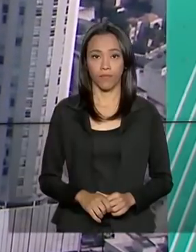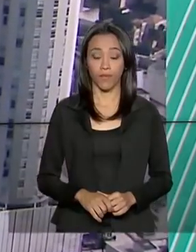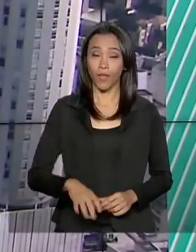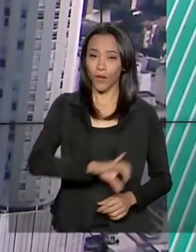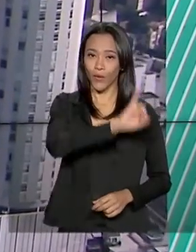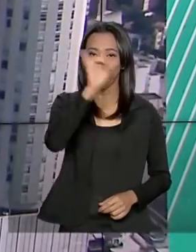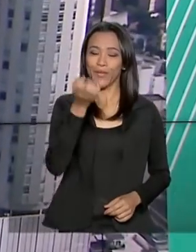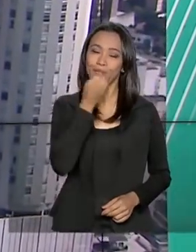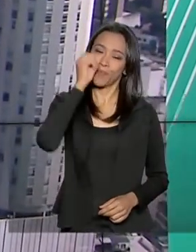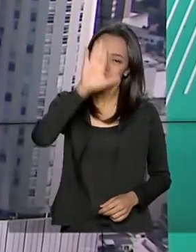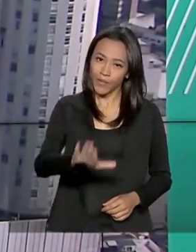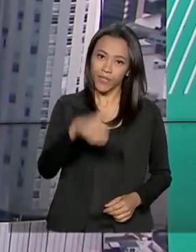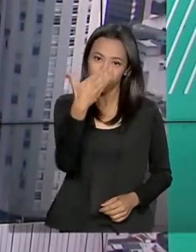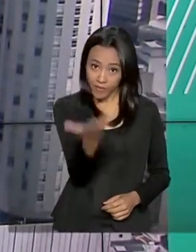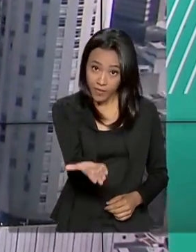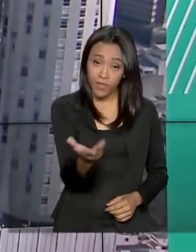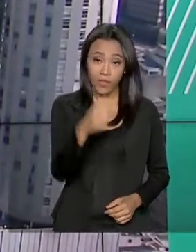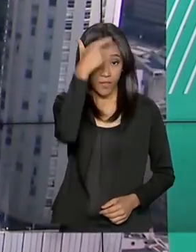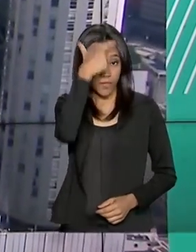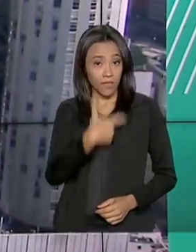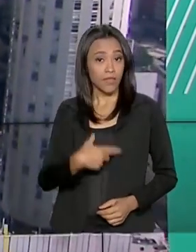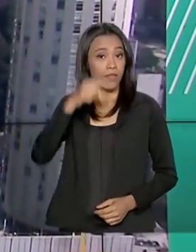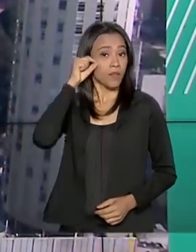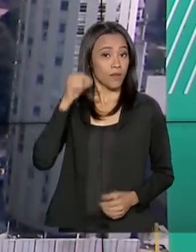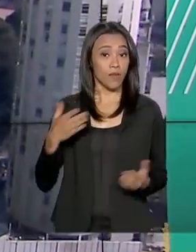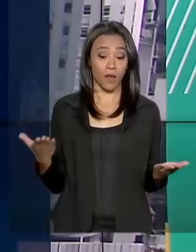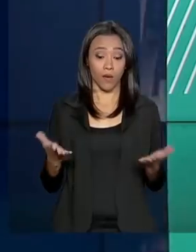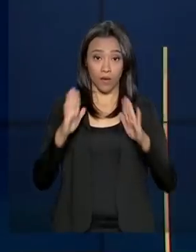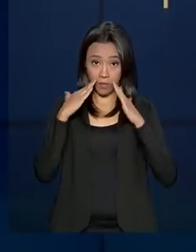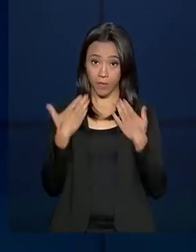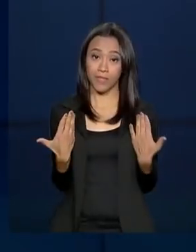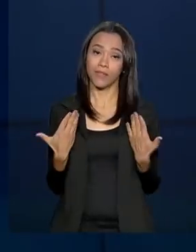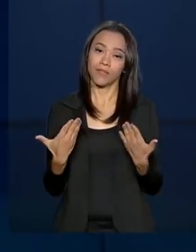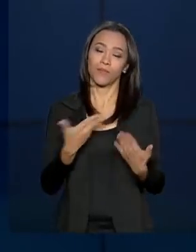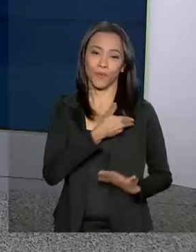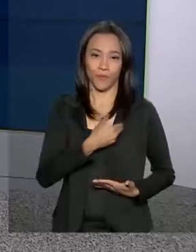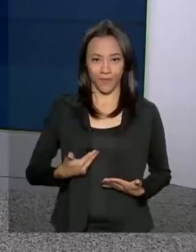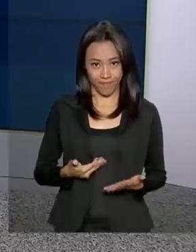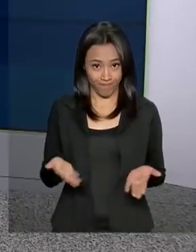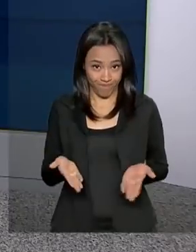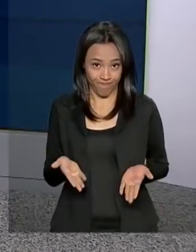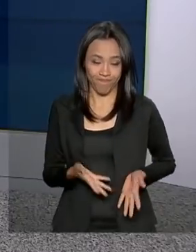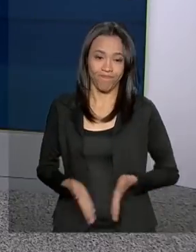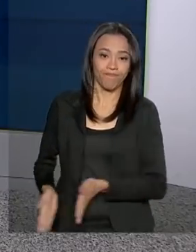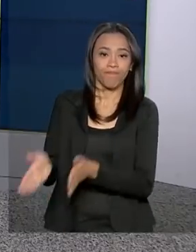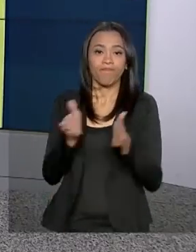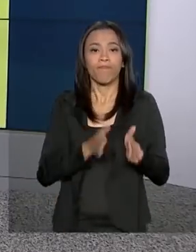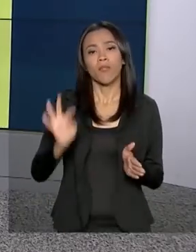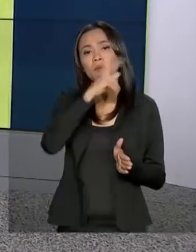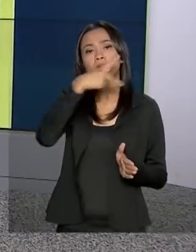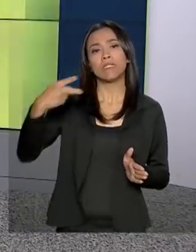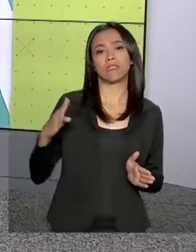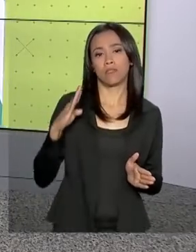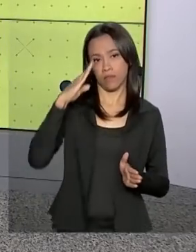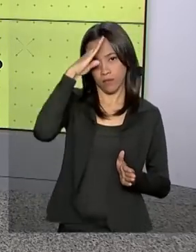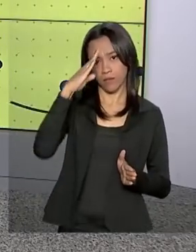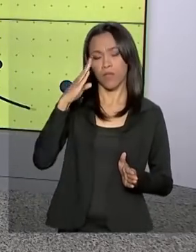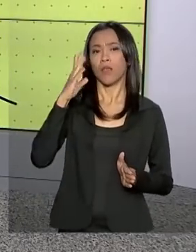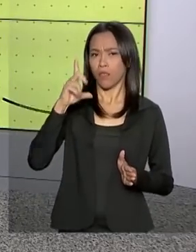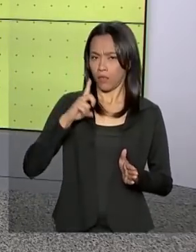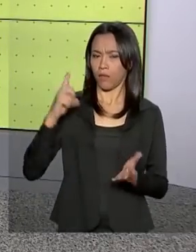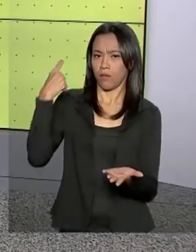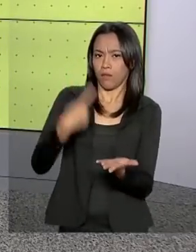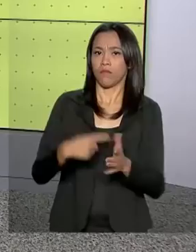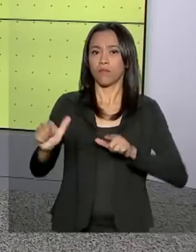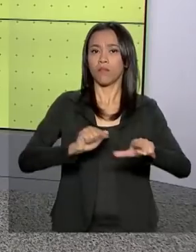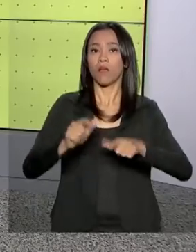Olá, boa tarde para você. Eu sou o Roberto Camargo e está no ar o Governo Agora. O presidente Jair Bolsonaro cumpre agenda